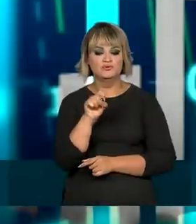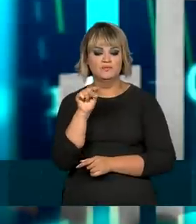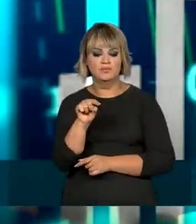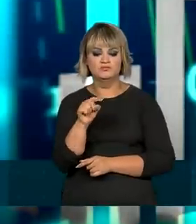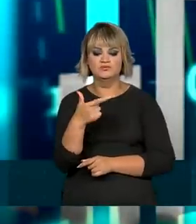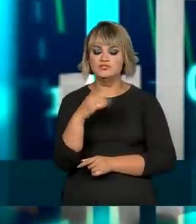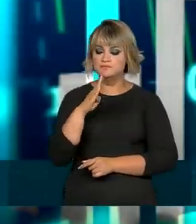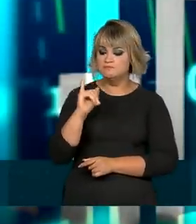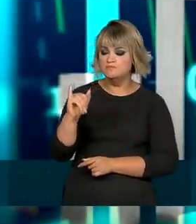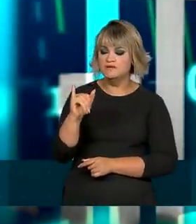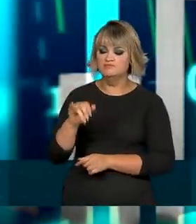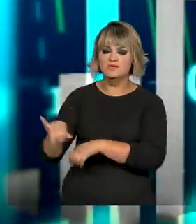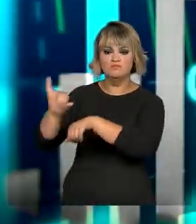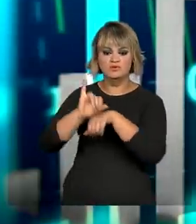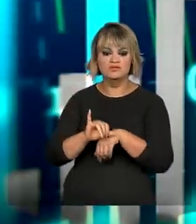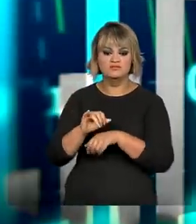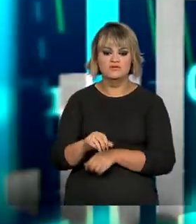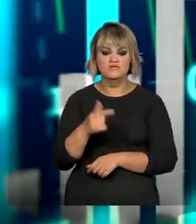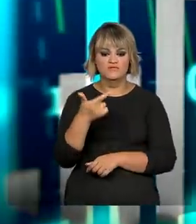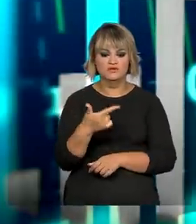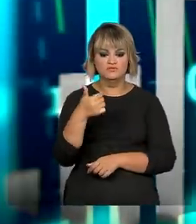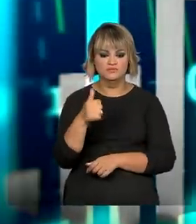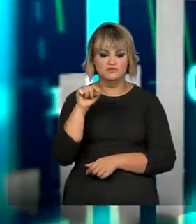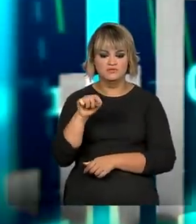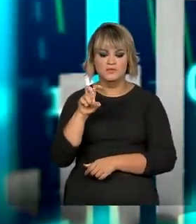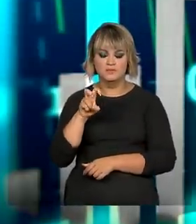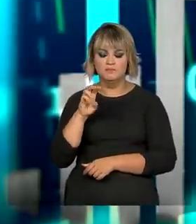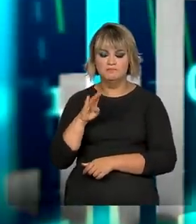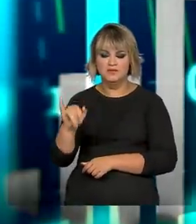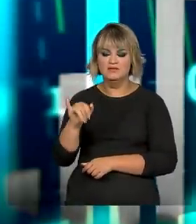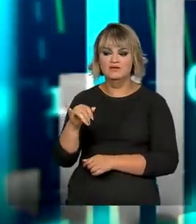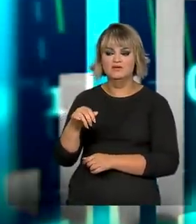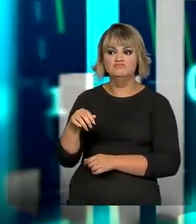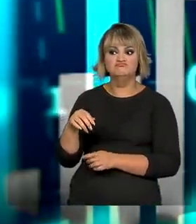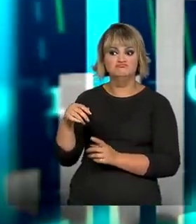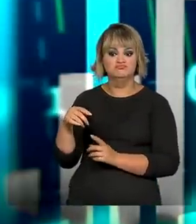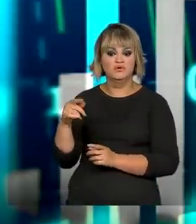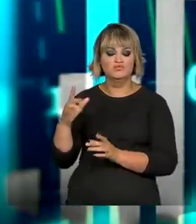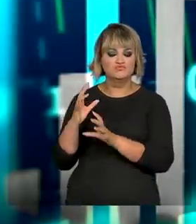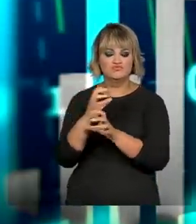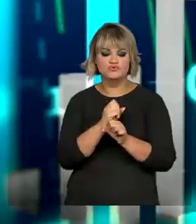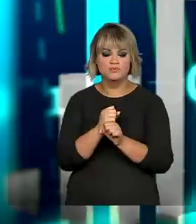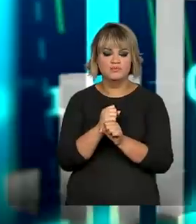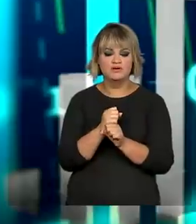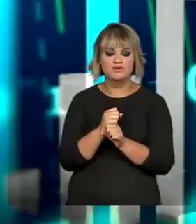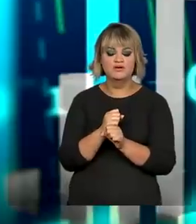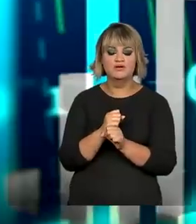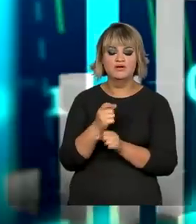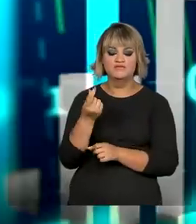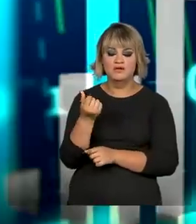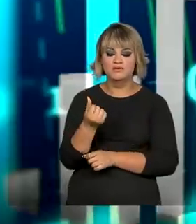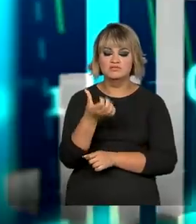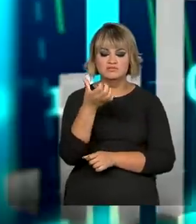bilhões e as importações a 21,5 bilhões, gerando um saldo ou superávit, como preferem os economistas, de